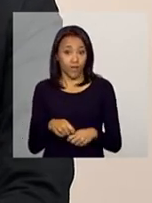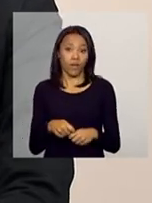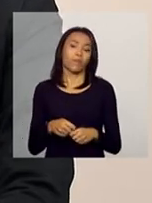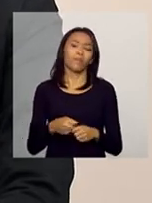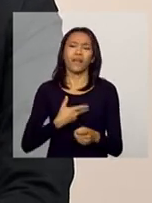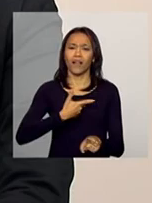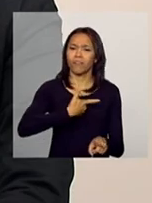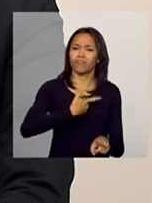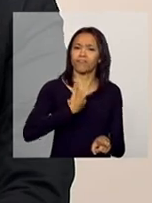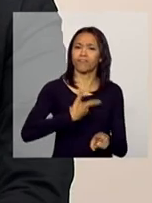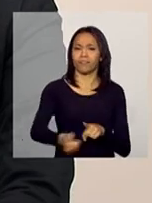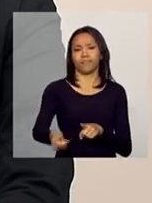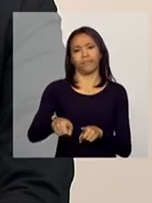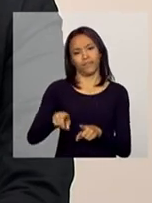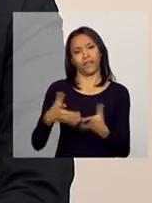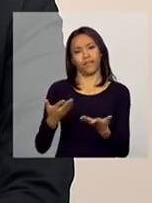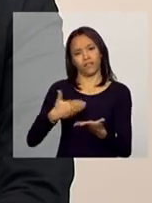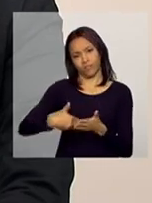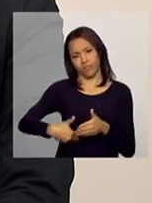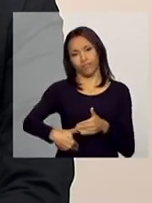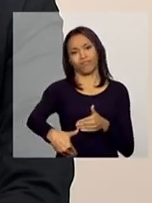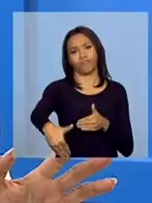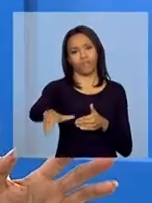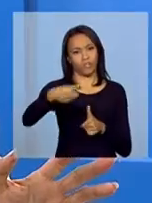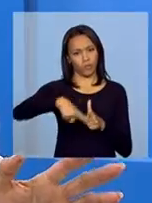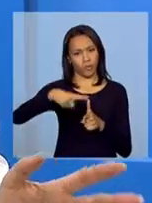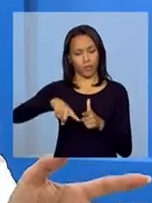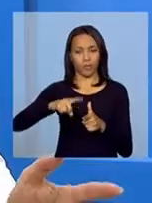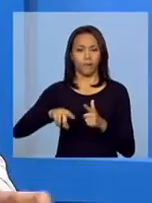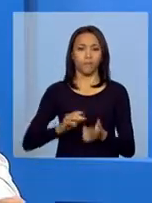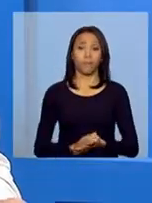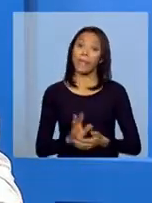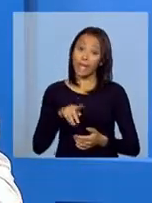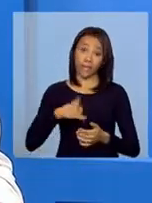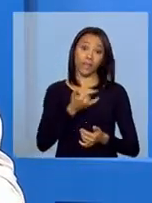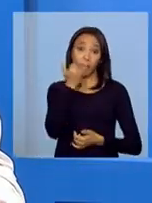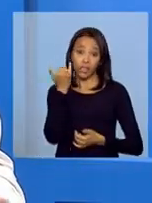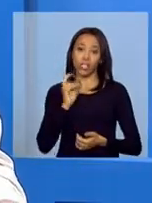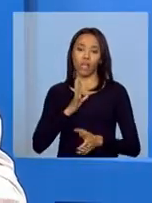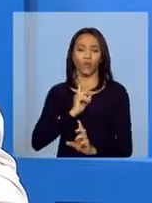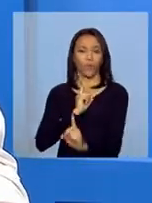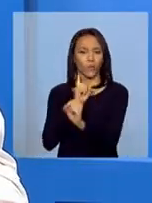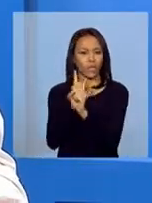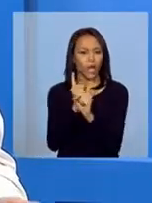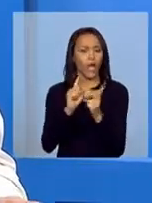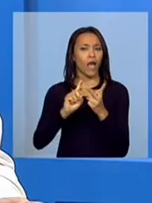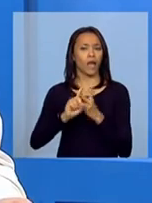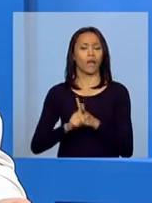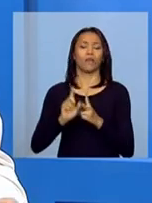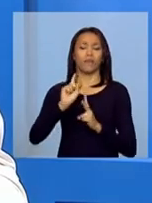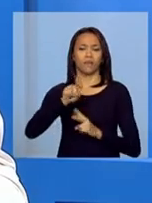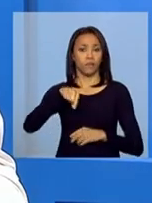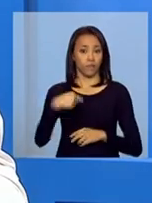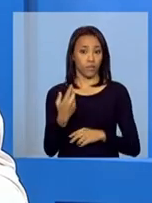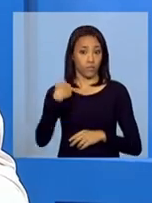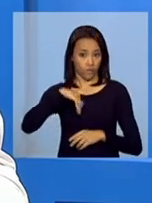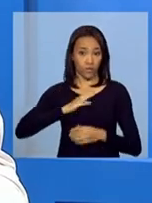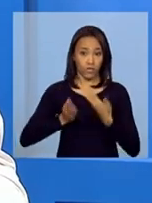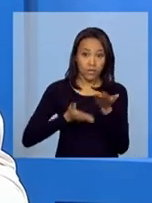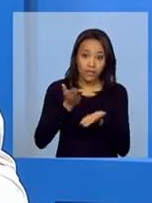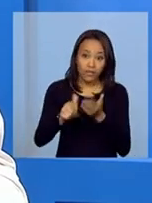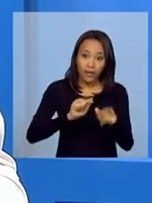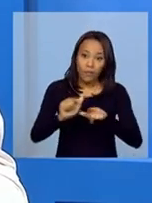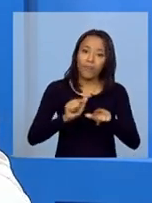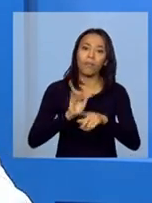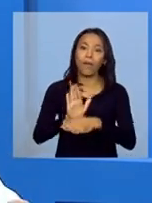situações que foram sinalizadas no decorrer desse momento. Independente dessa situação, ela foi localizada, identificada e a gente vai trabalhar em cima disso.